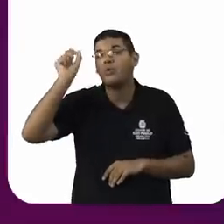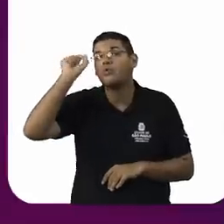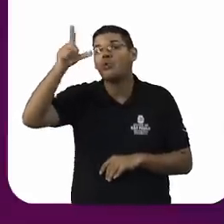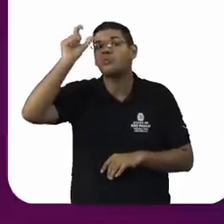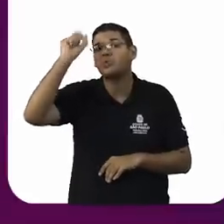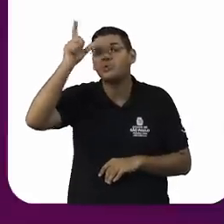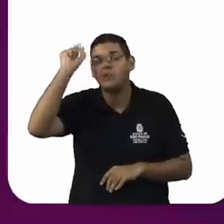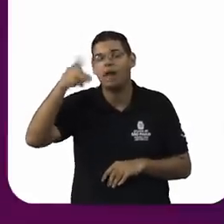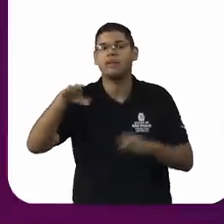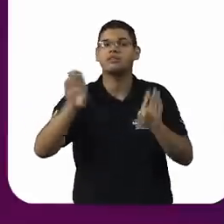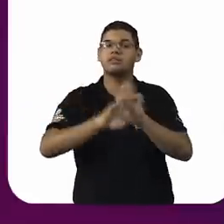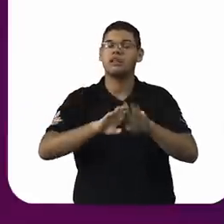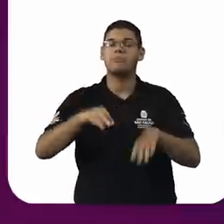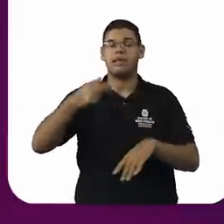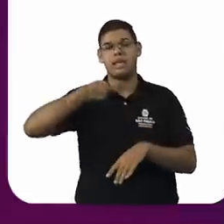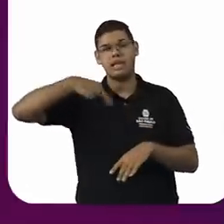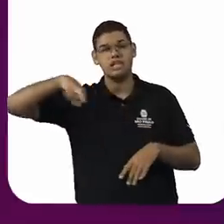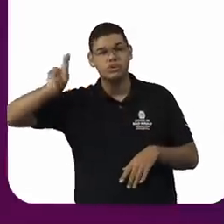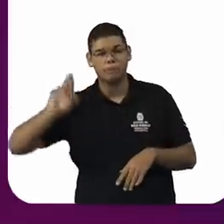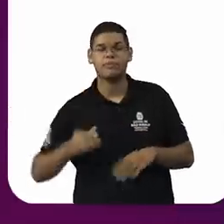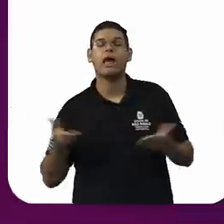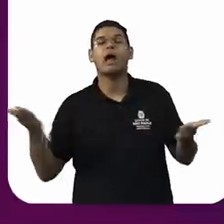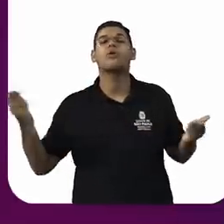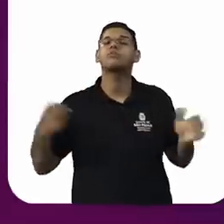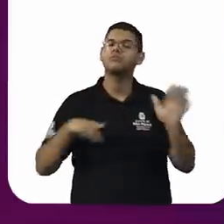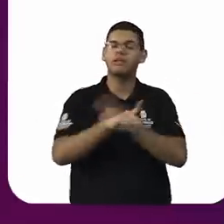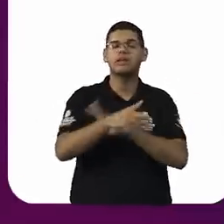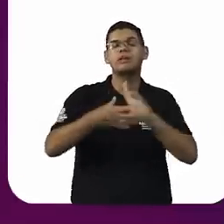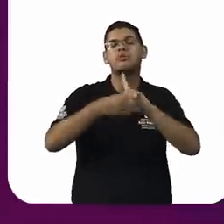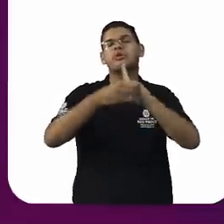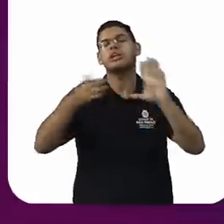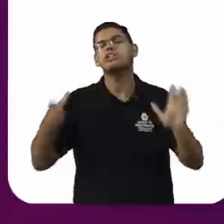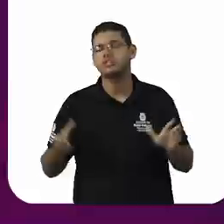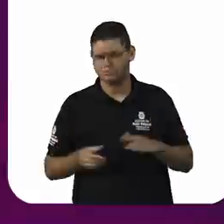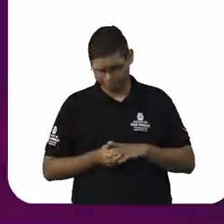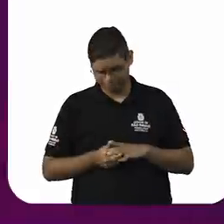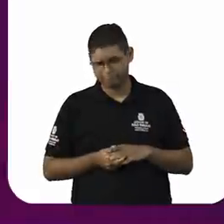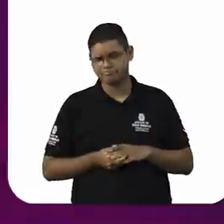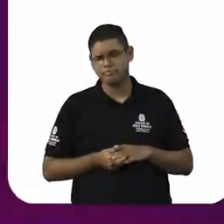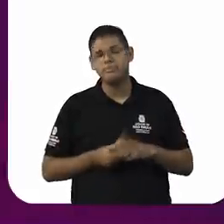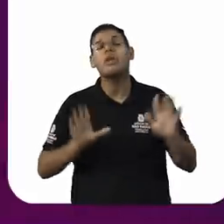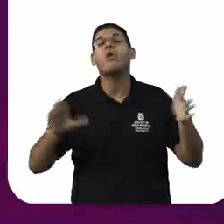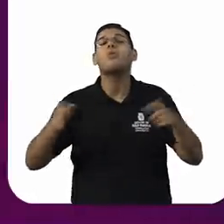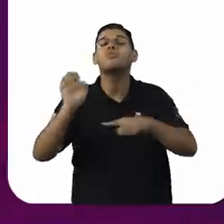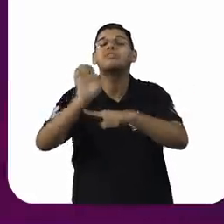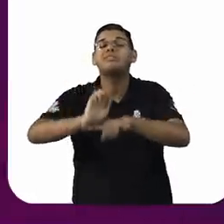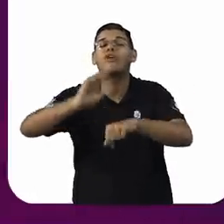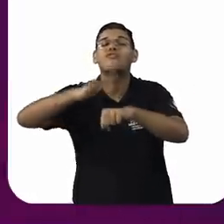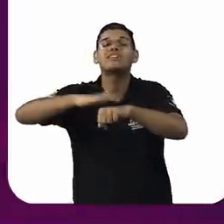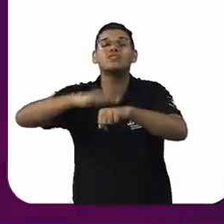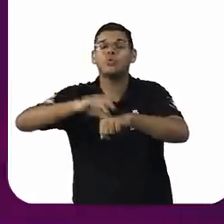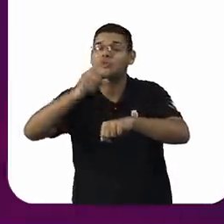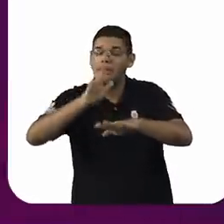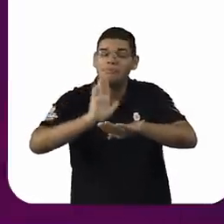Na democracia, qual é o papel do Estado? Segundo o IBGE, segundo o último recenseamento, nós temos